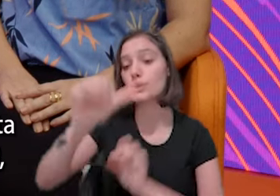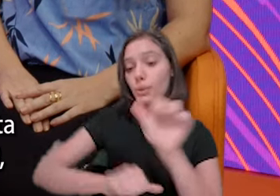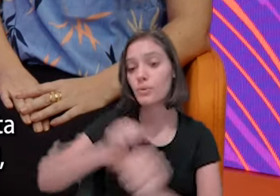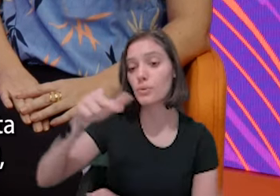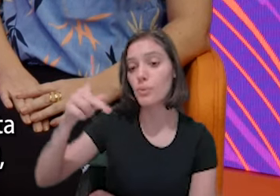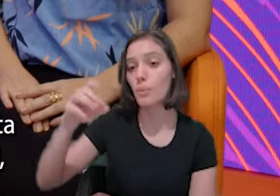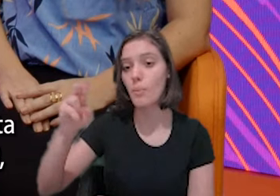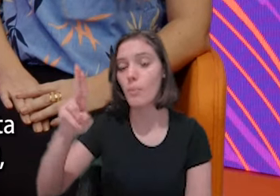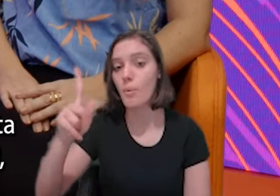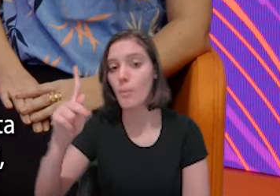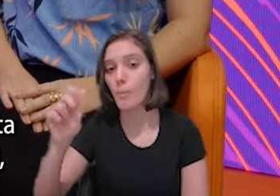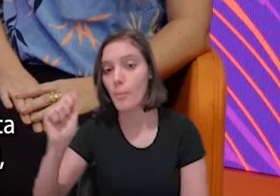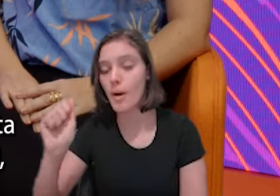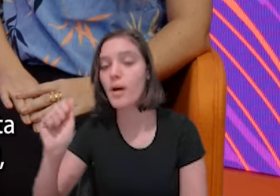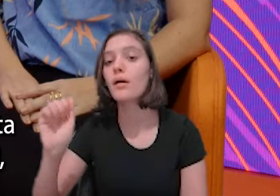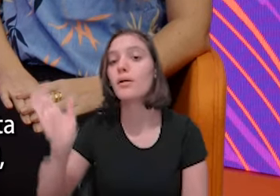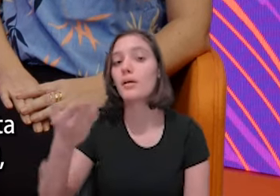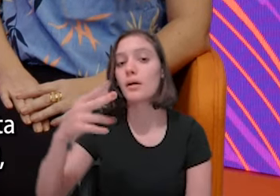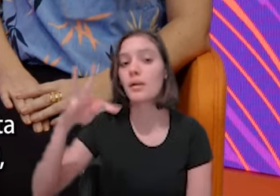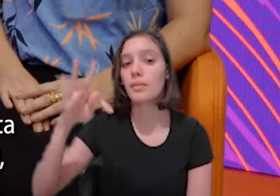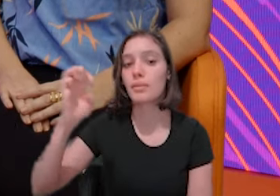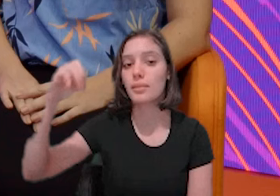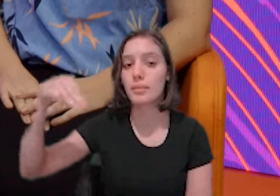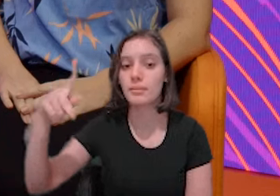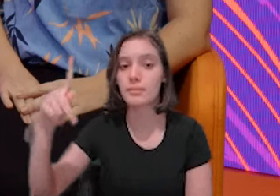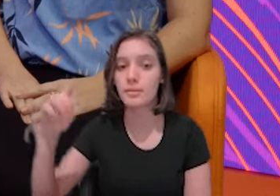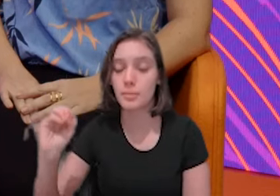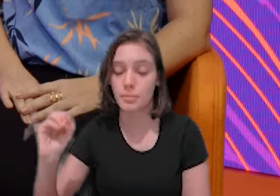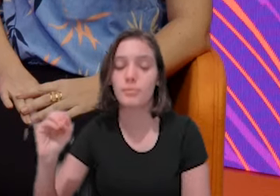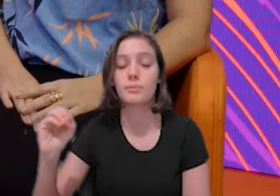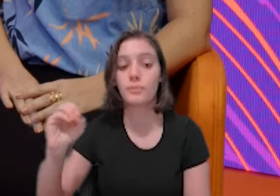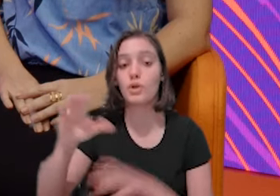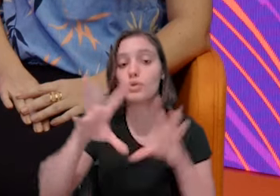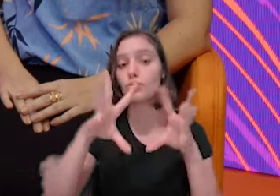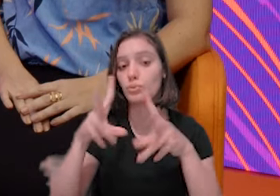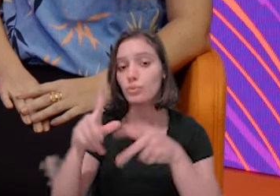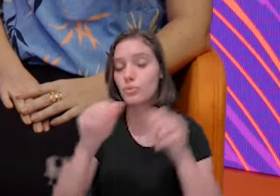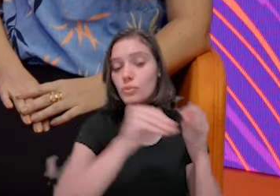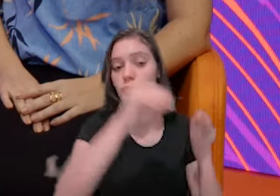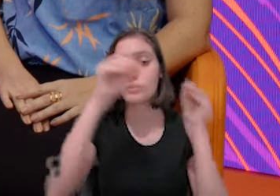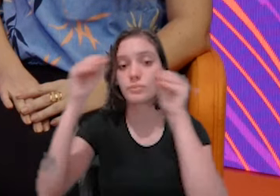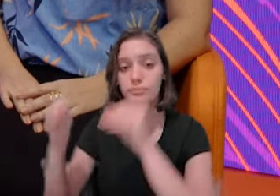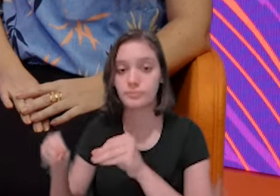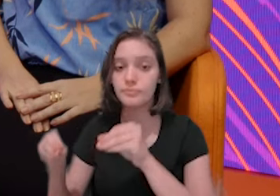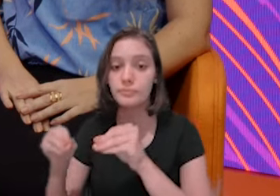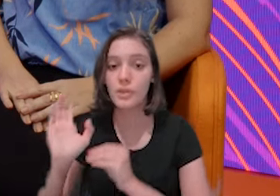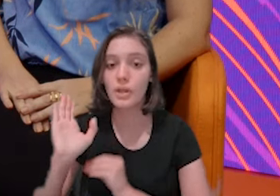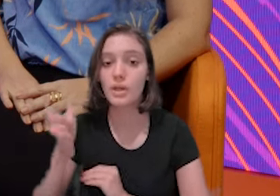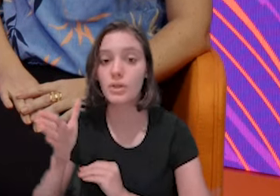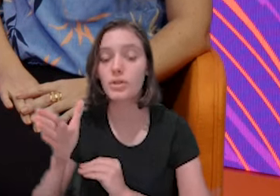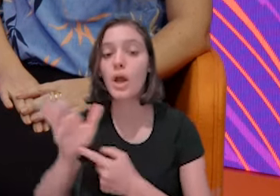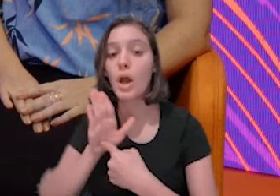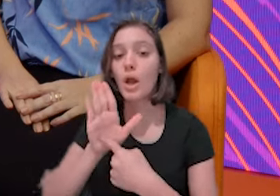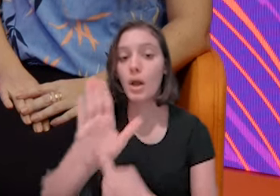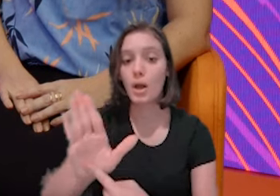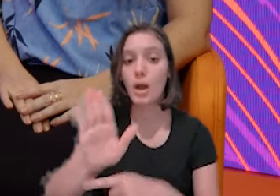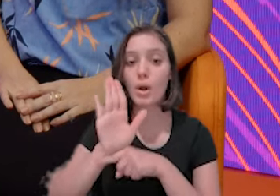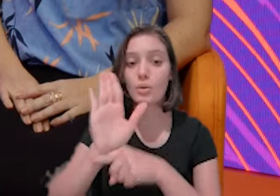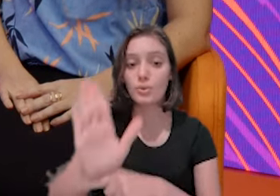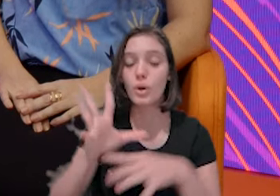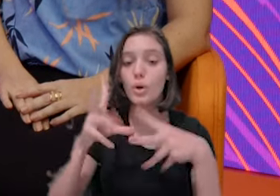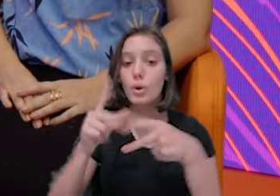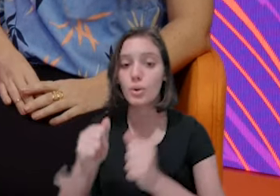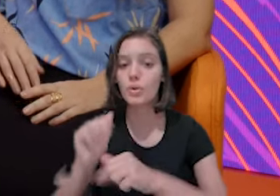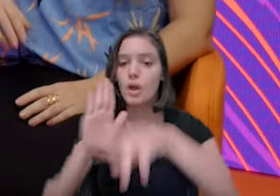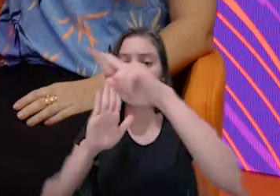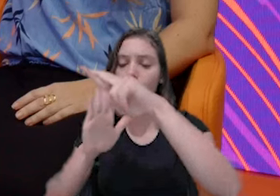Então, o poupatempo do imigrante já oferta o quê? Andorinha, que tem a regulamentação do ANTT, porque tem acontecido há alguns